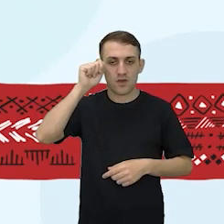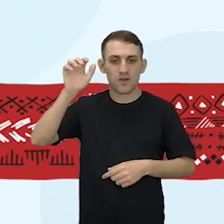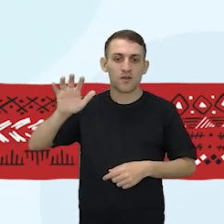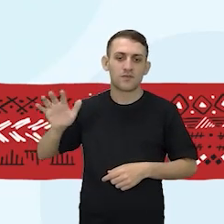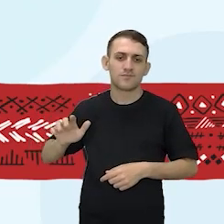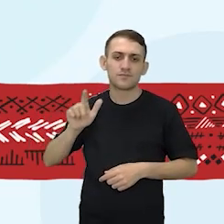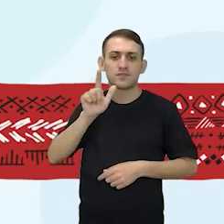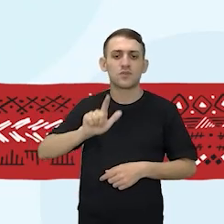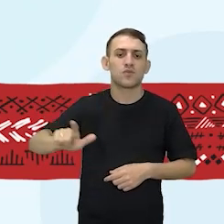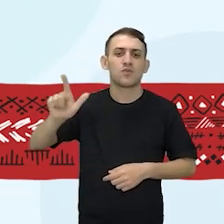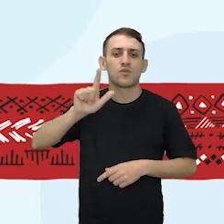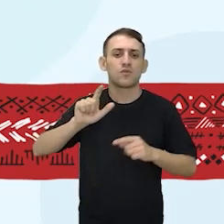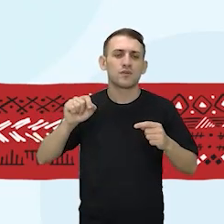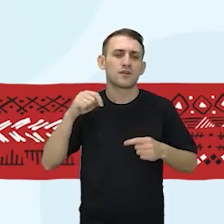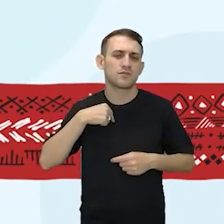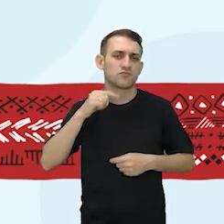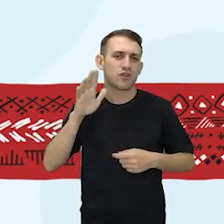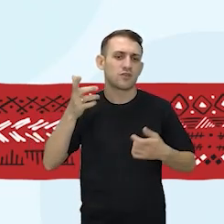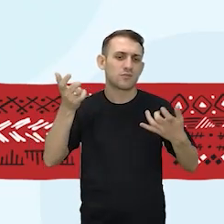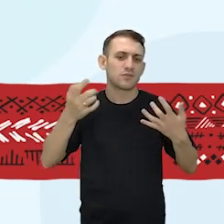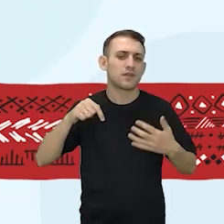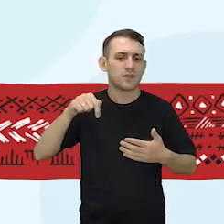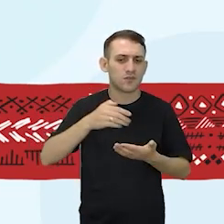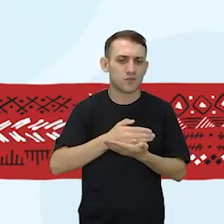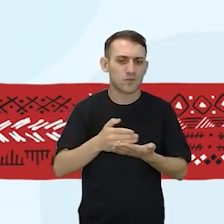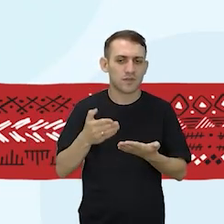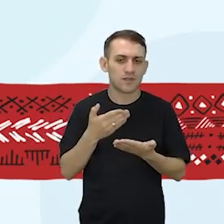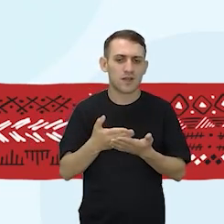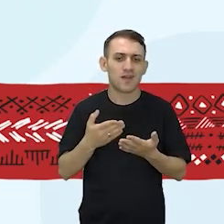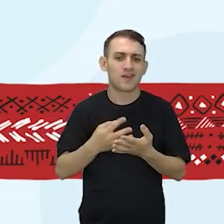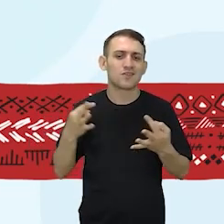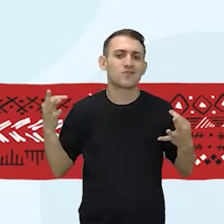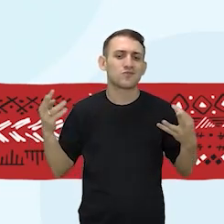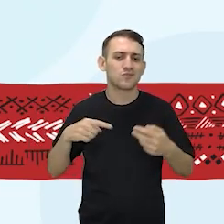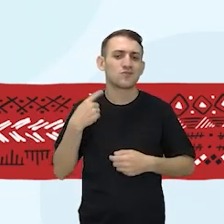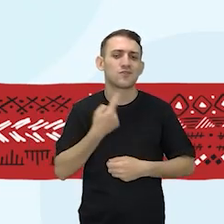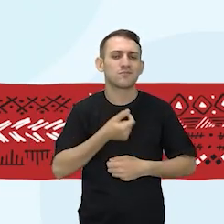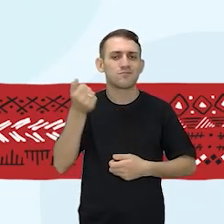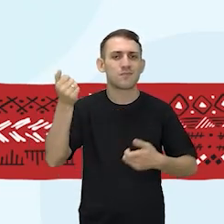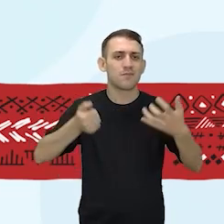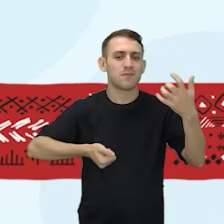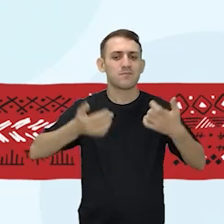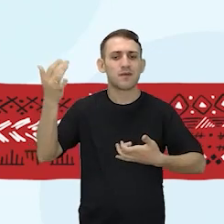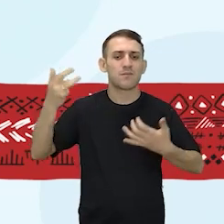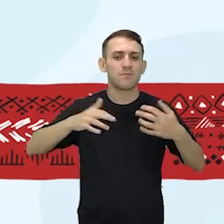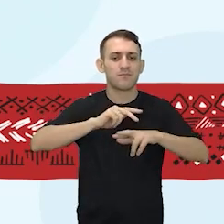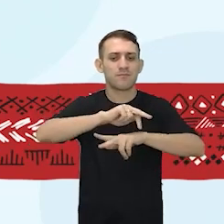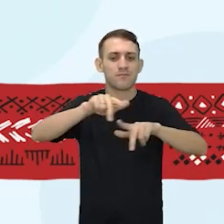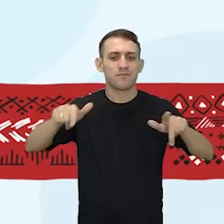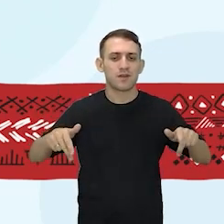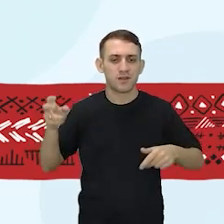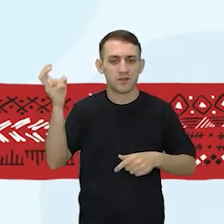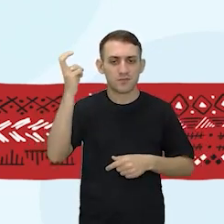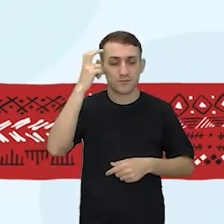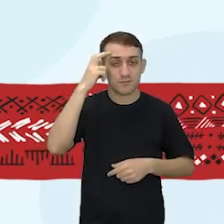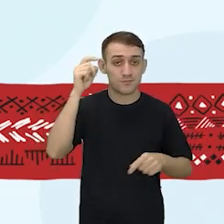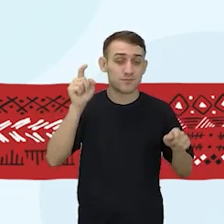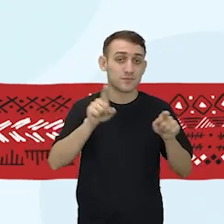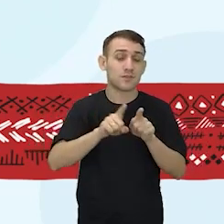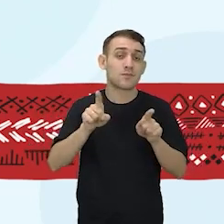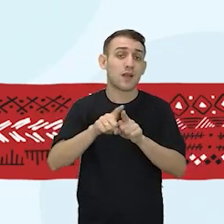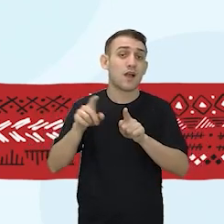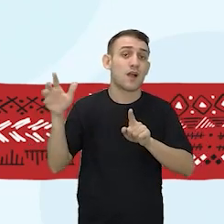E claro que eu já falei na abertura da aula tudo o que falamos sobre diversidade cultural e a